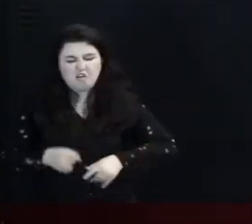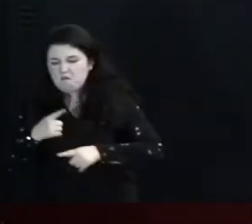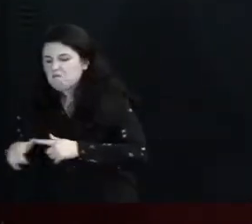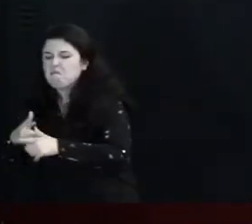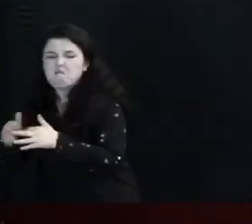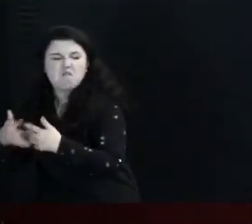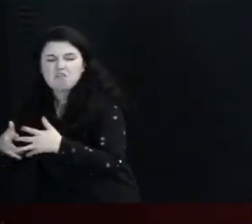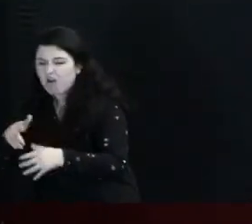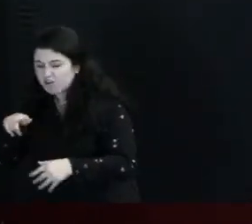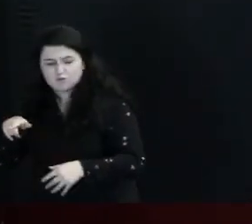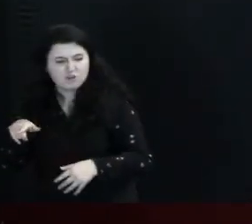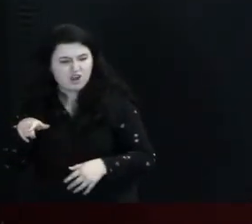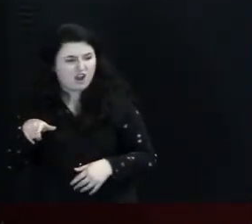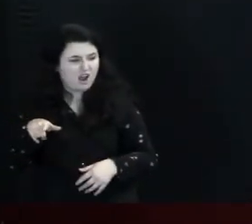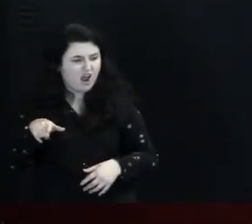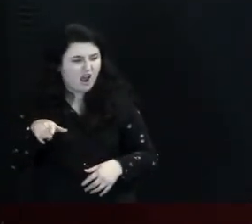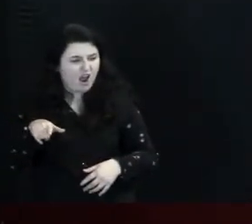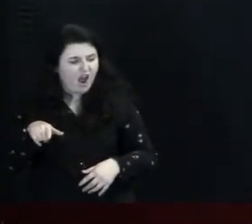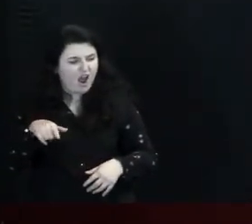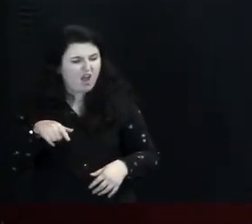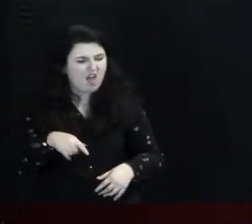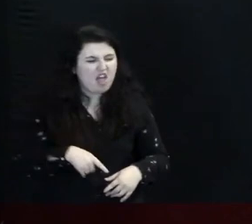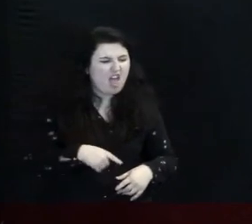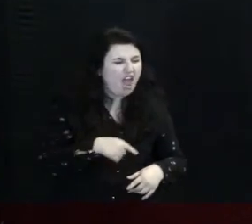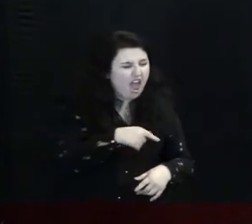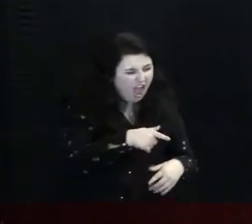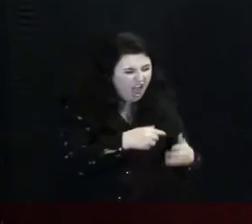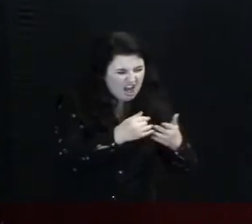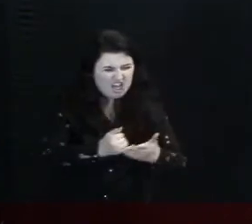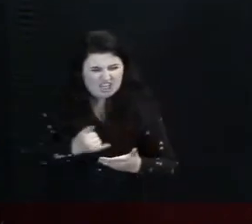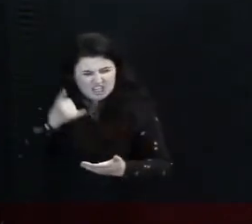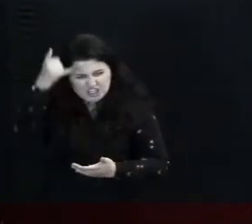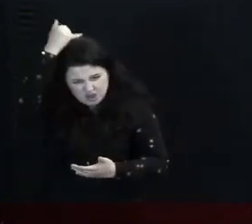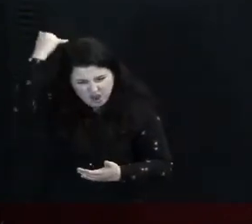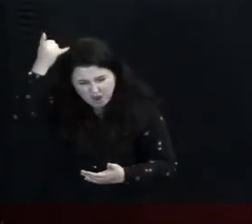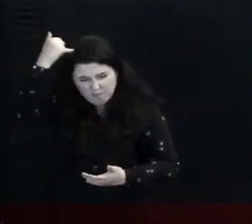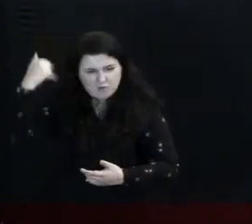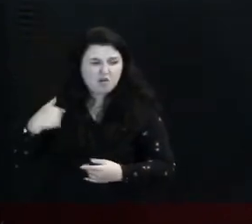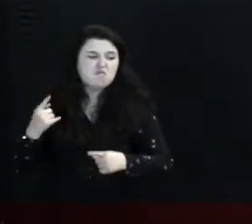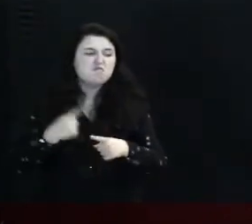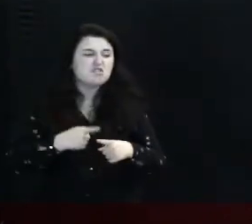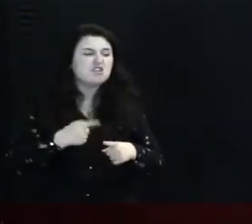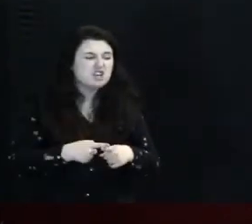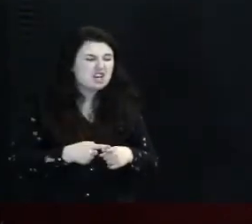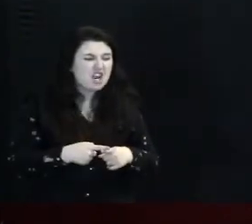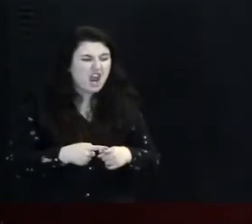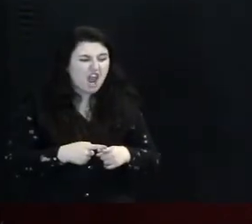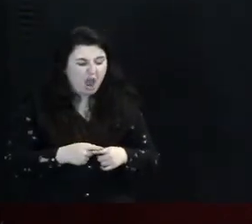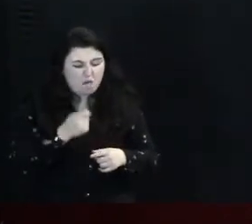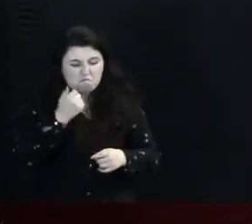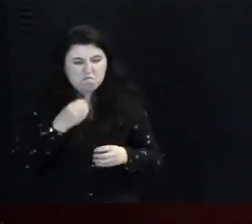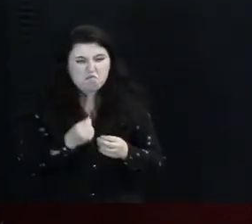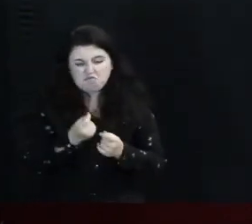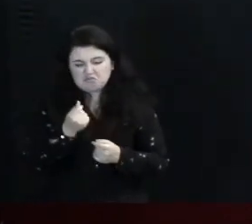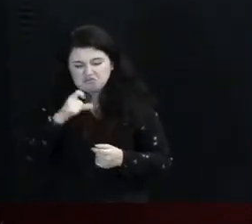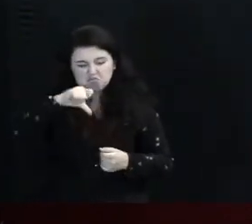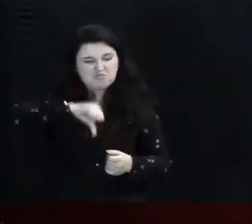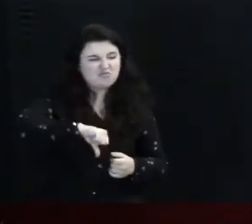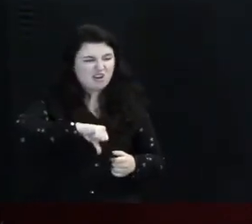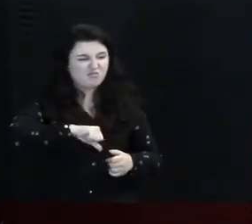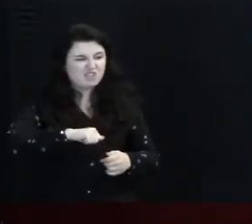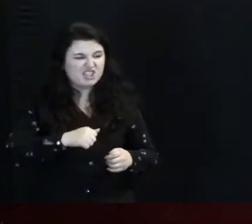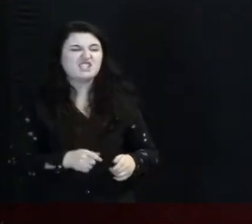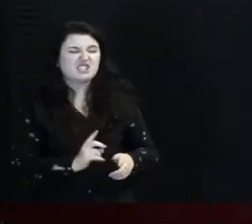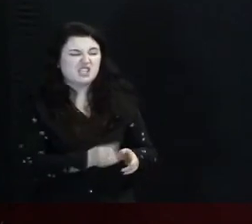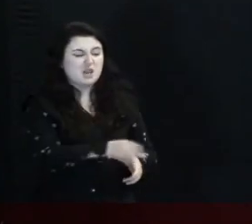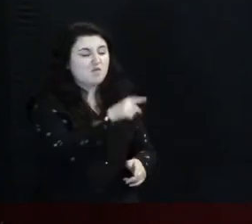ação para comigo Porque aos pobres Sempre os tendes convosco Mas a mim Nem sempre me tendes